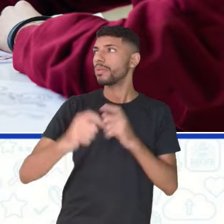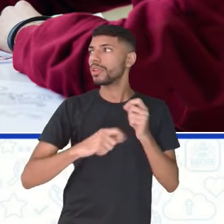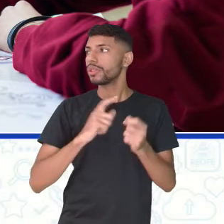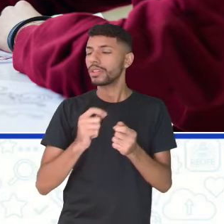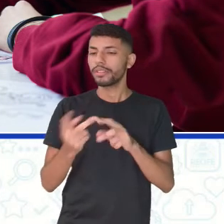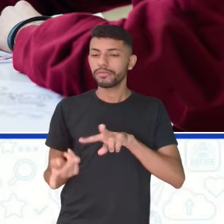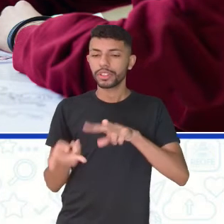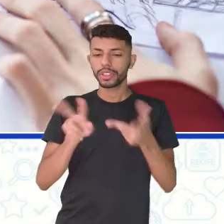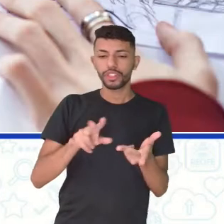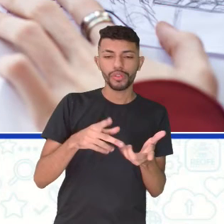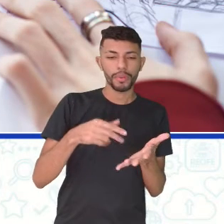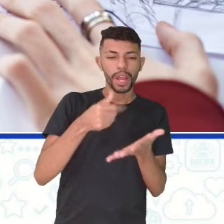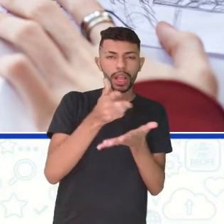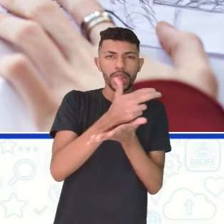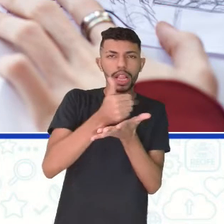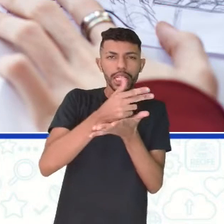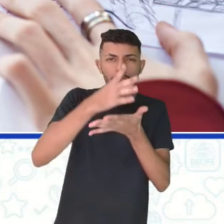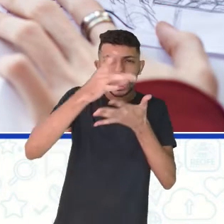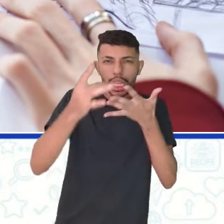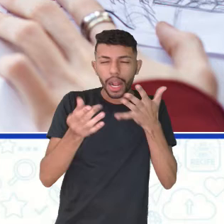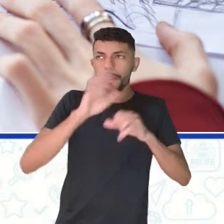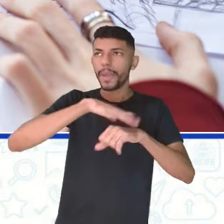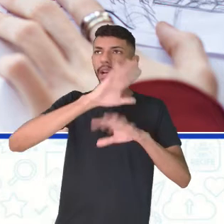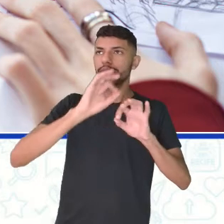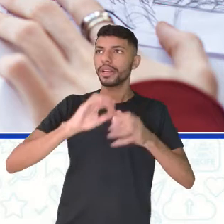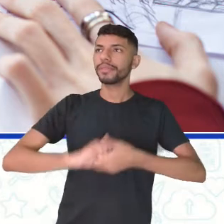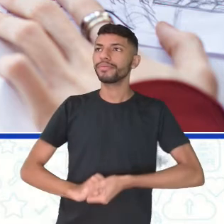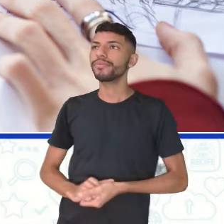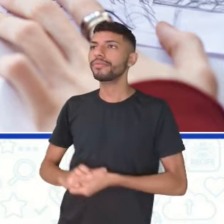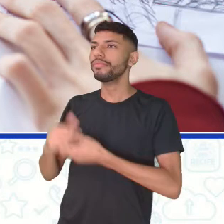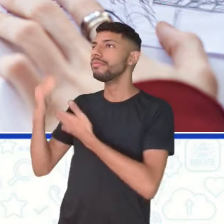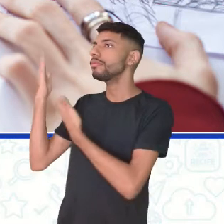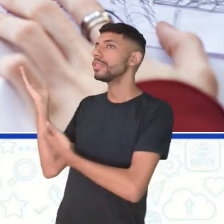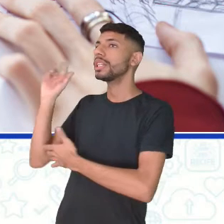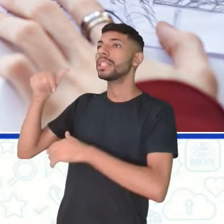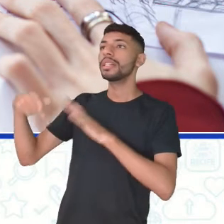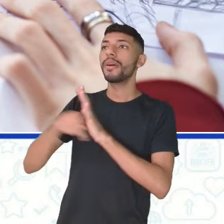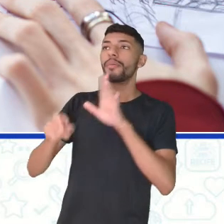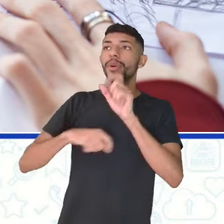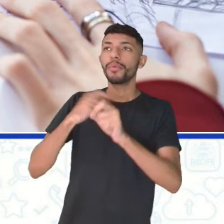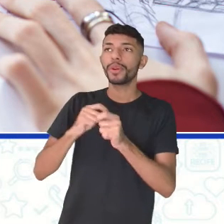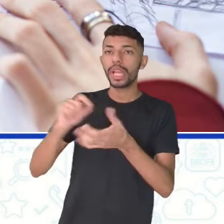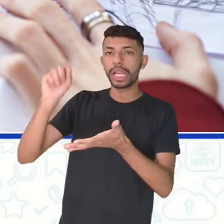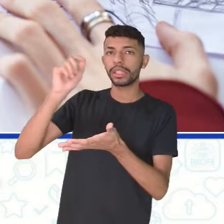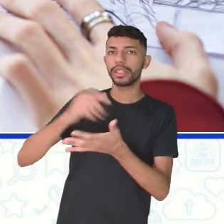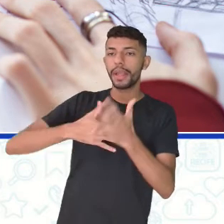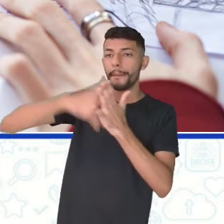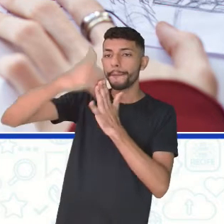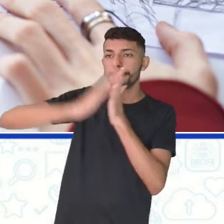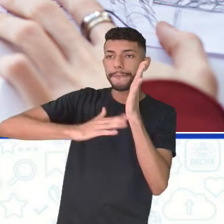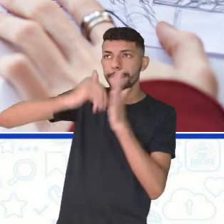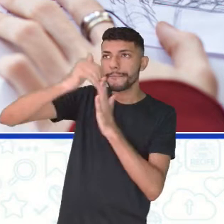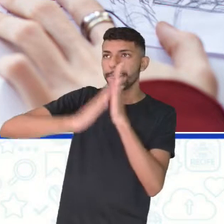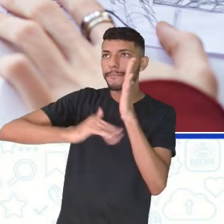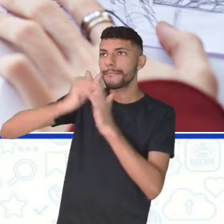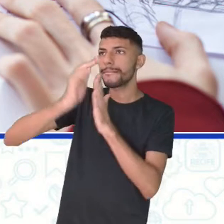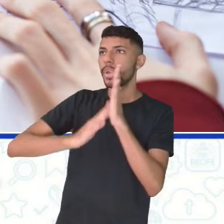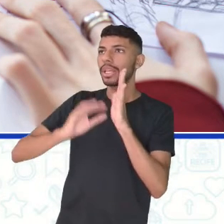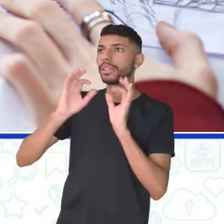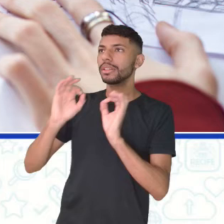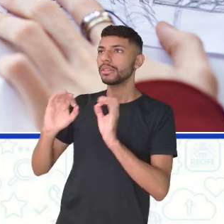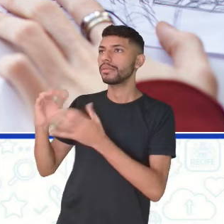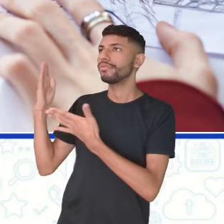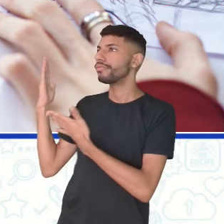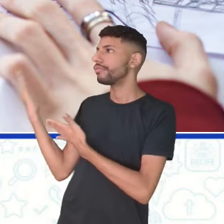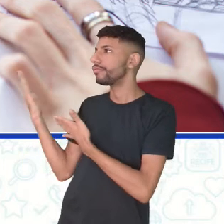vai transformar no desenho mais detalhado. O Inker, ele vai começar a colocar tinta no desenho detalhado. Então, perceba que o desenho em si, sem as